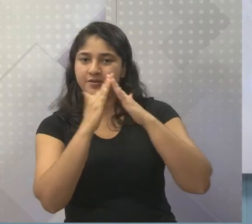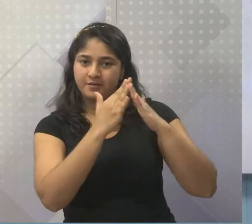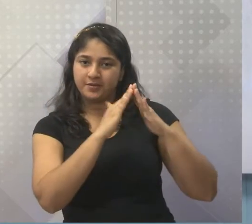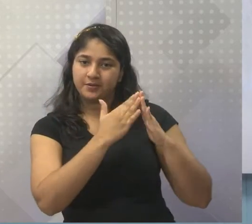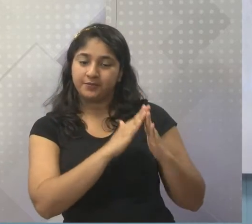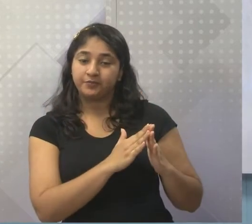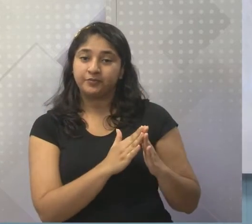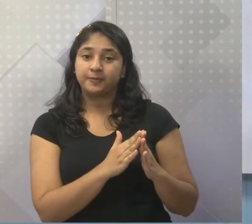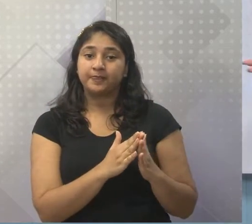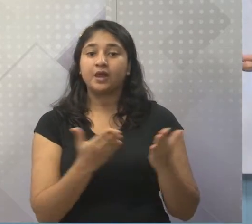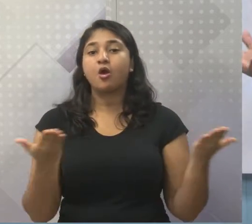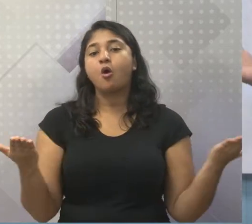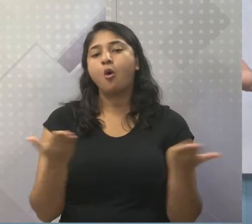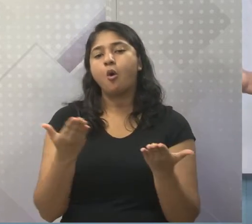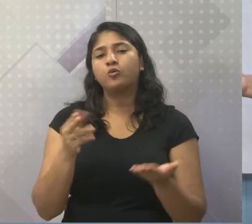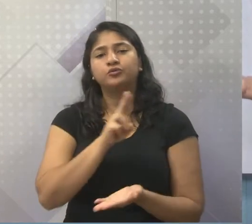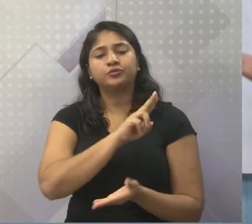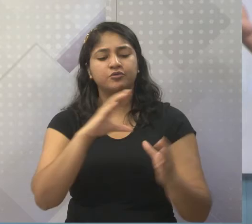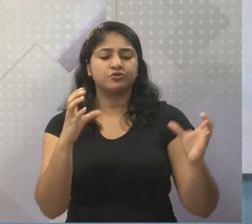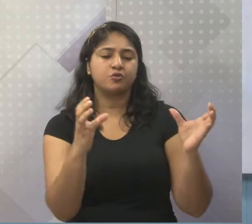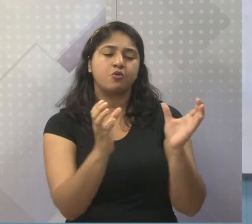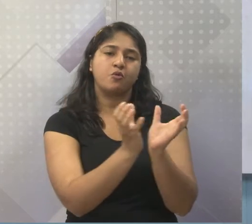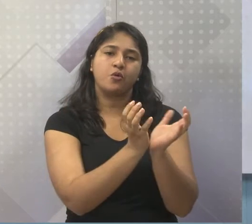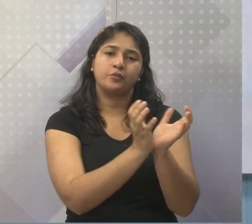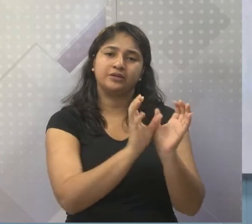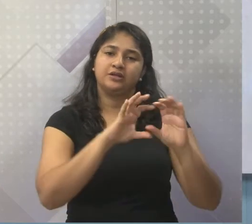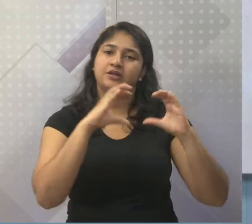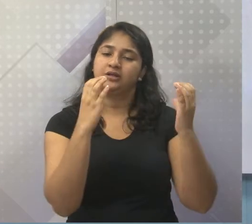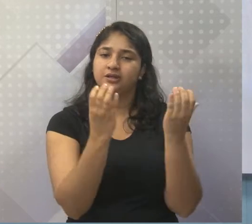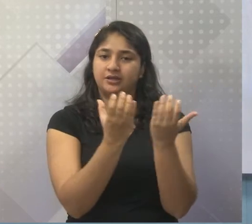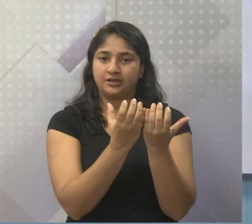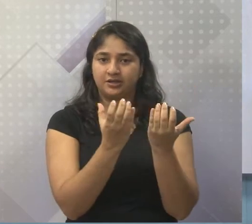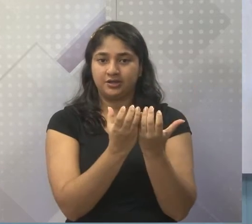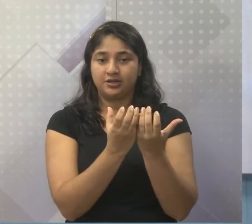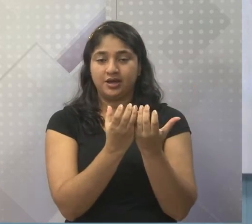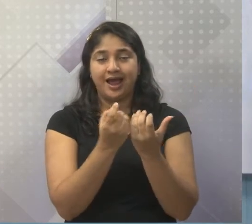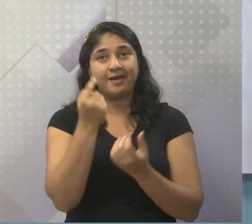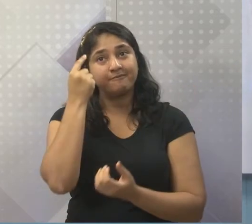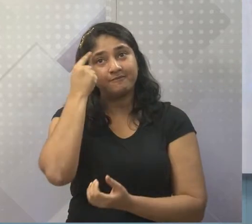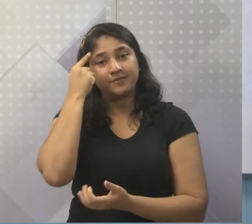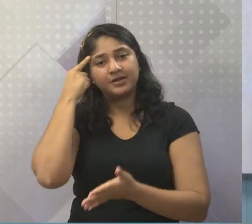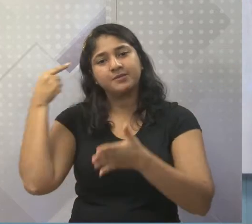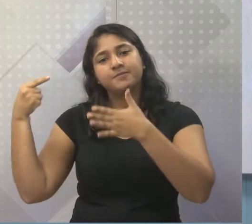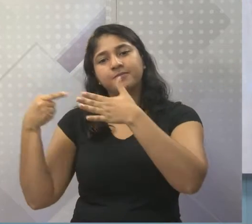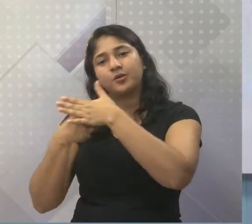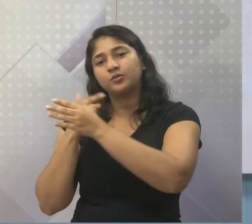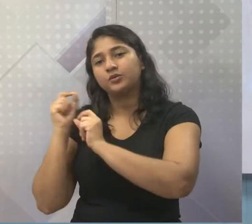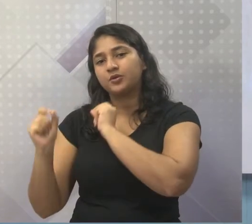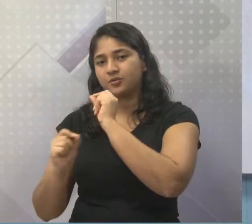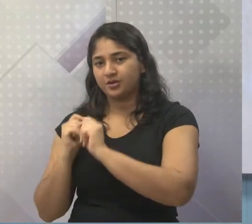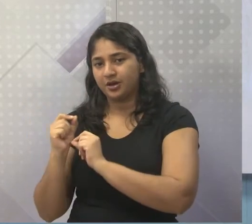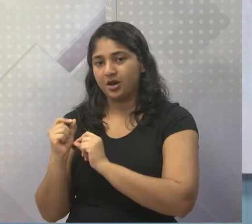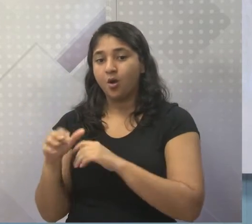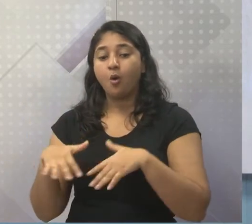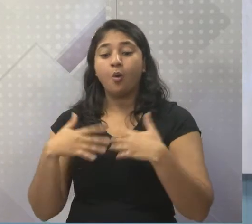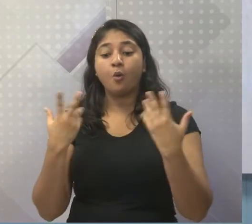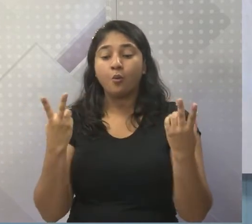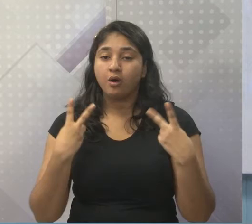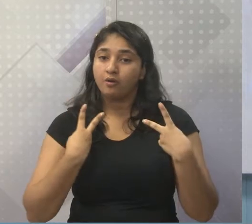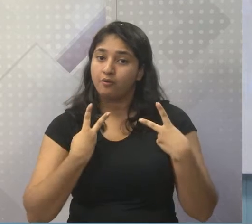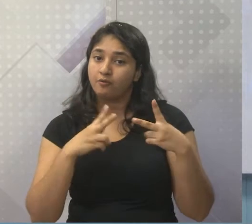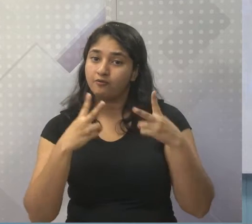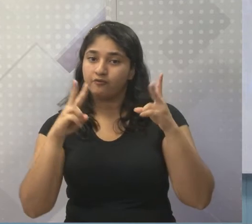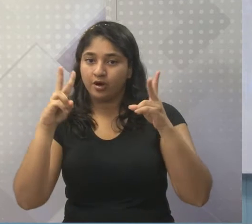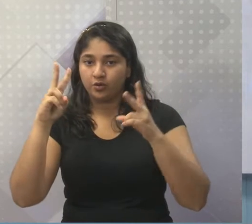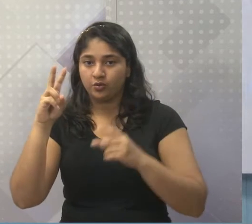favelas hoje chamadas de comunidade, elas trazem para a gente um questionamento. Qual é a valorização do trabalho